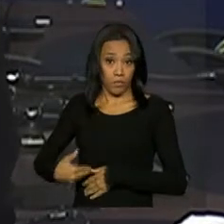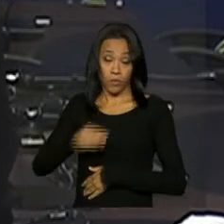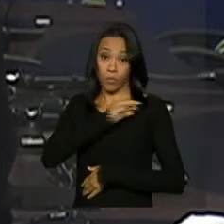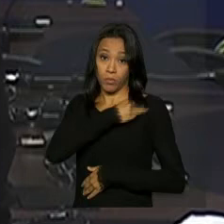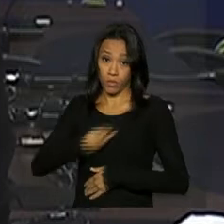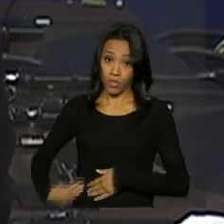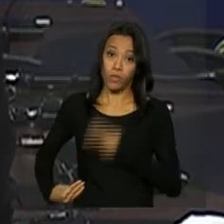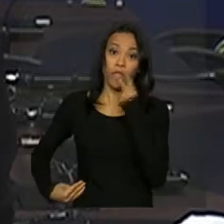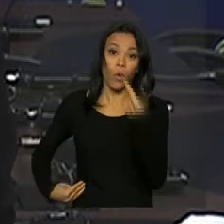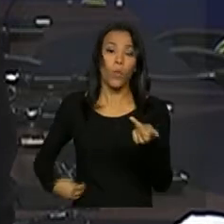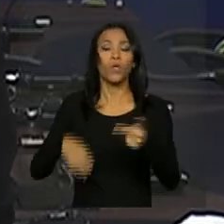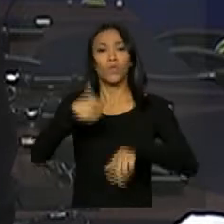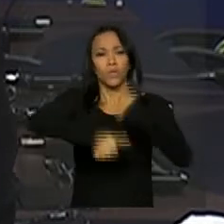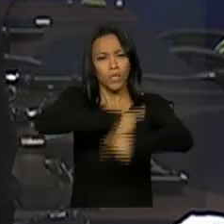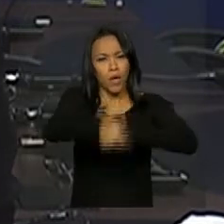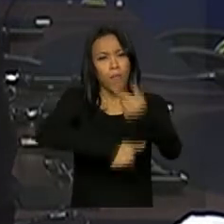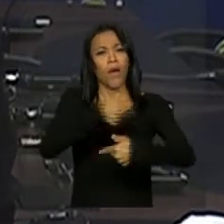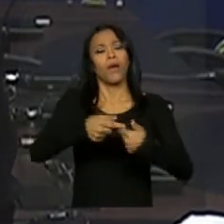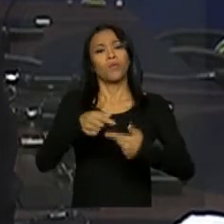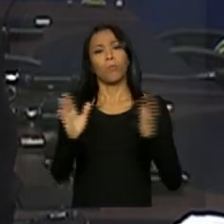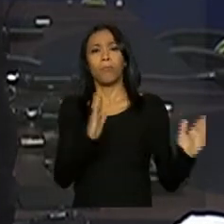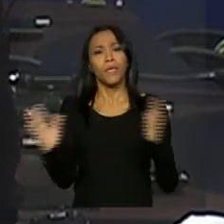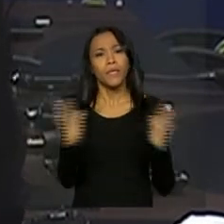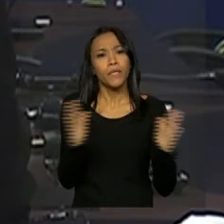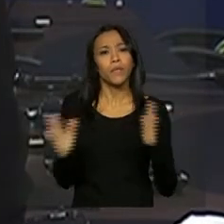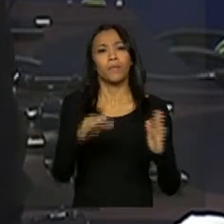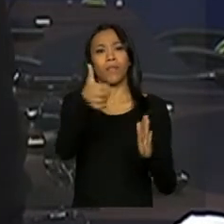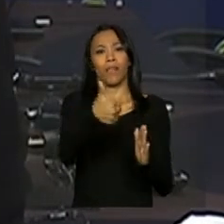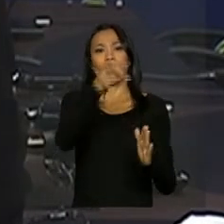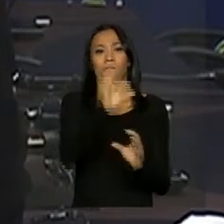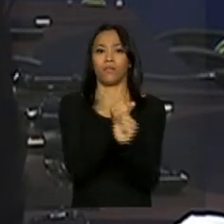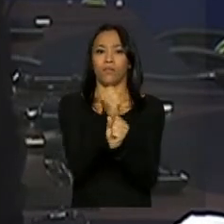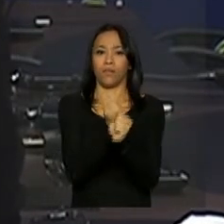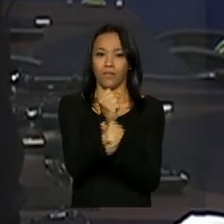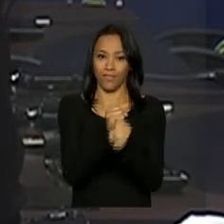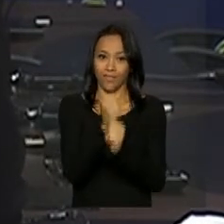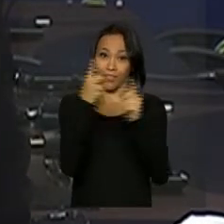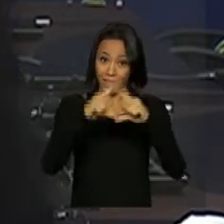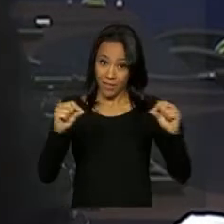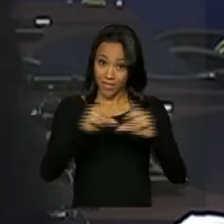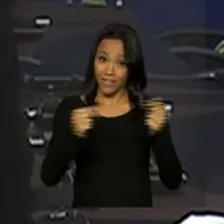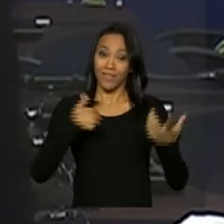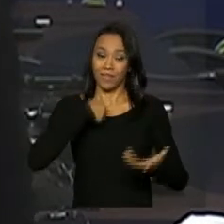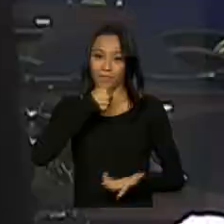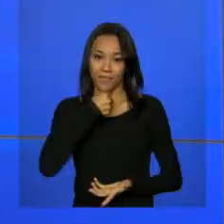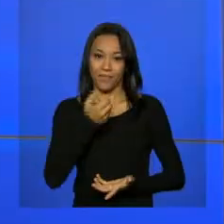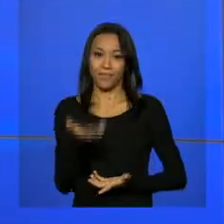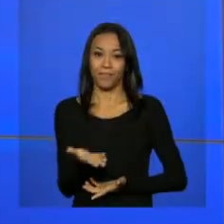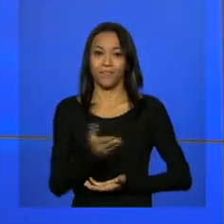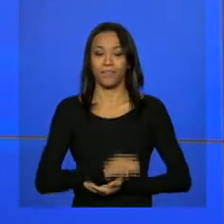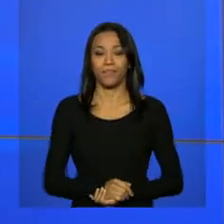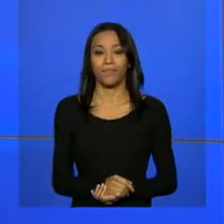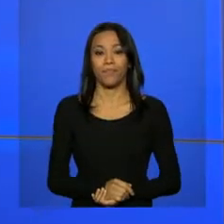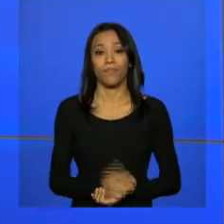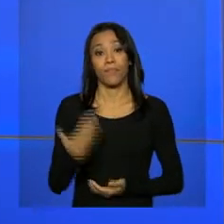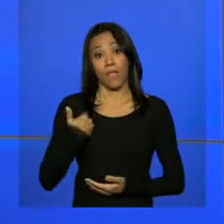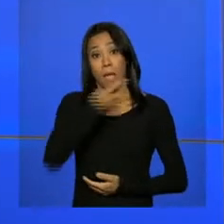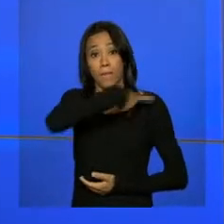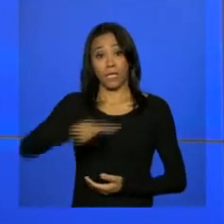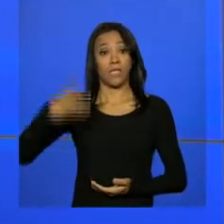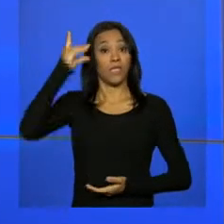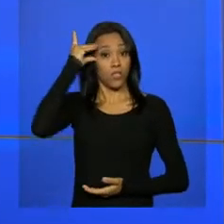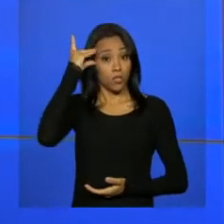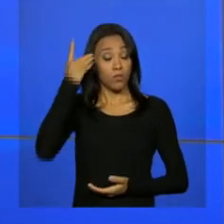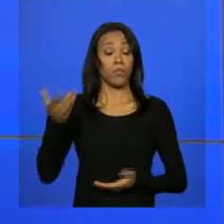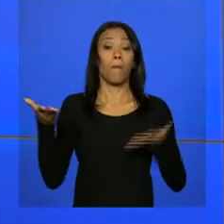é que as ações sejam realizadas em um período de até 10 anos. De Brasília, Carolina Becker. A presidenta Dilma